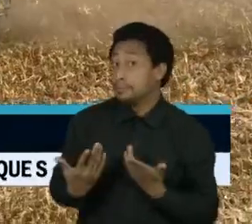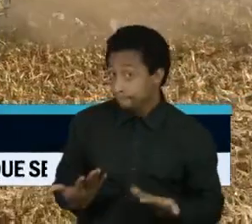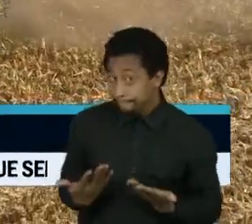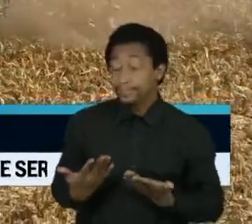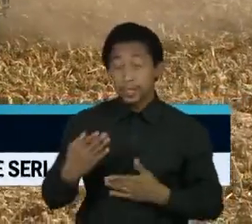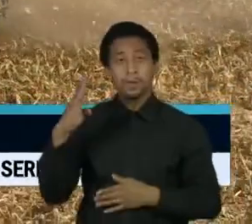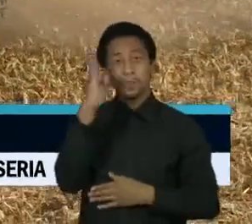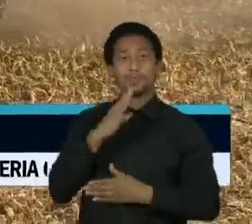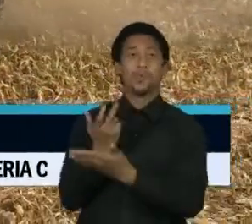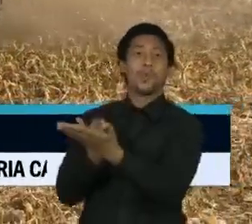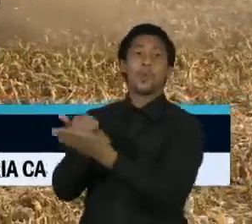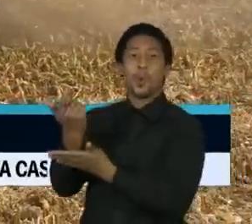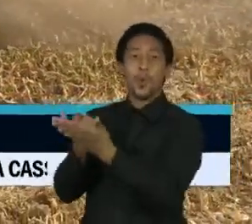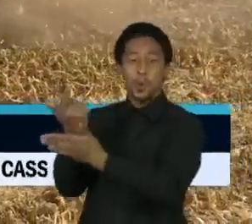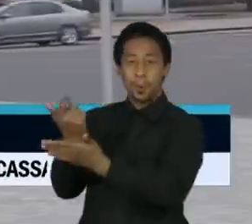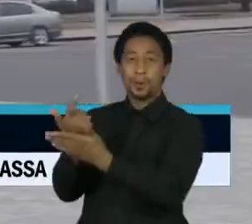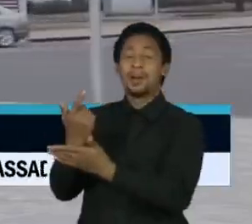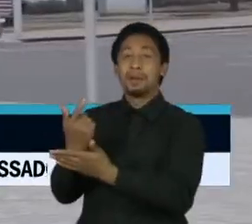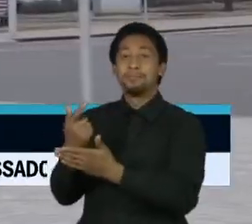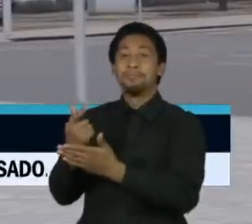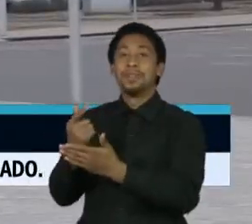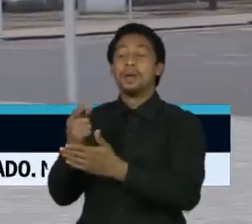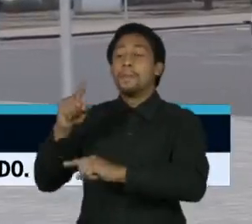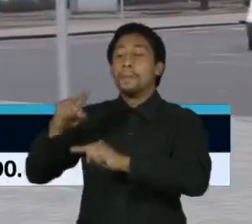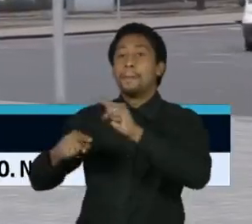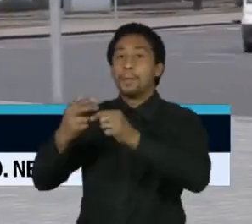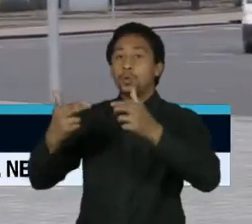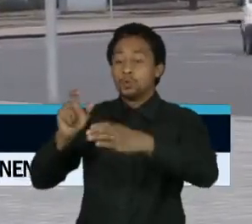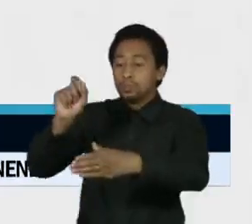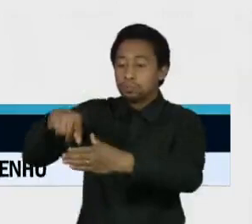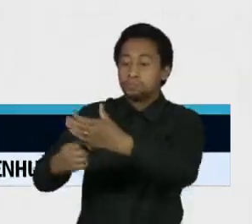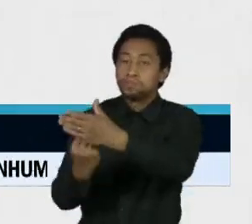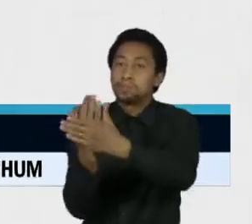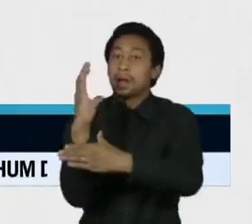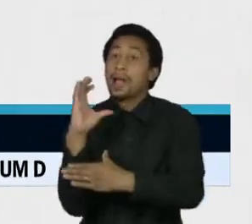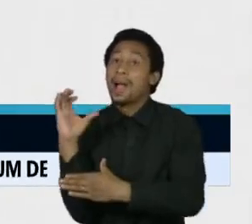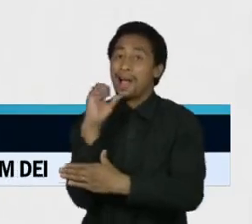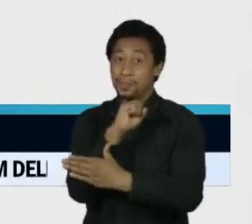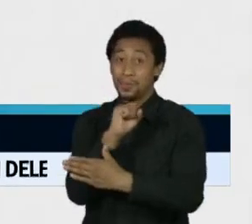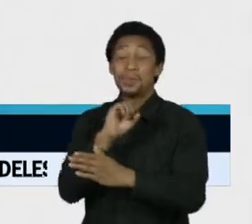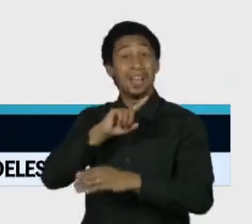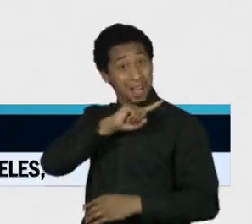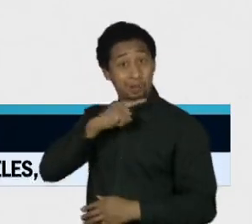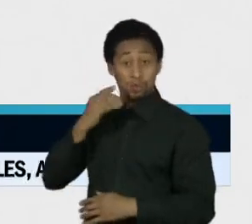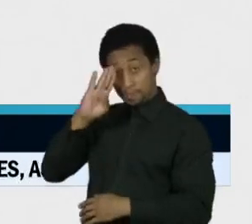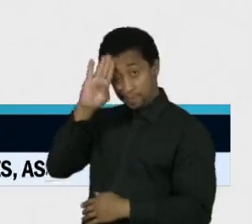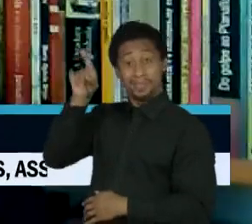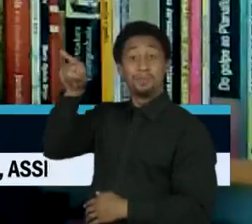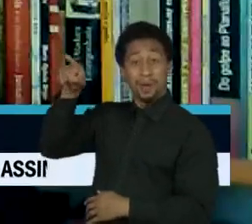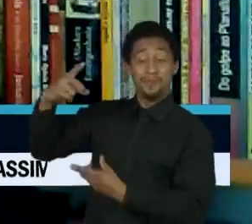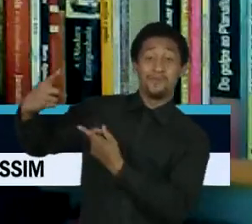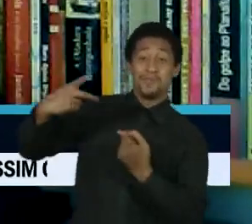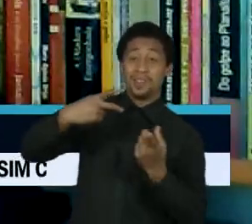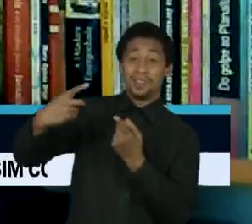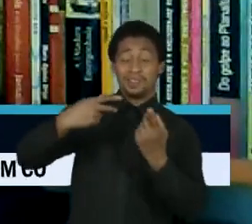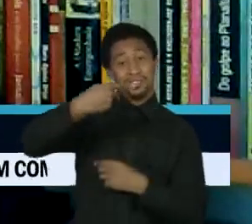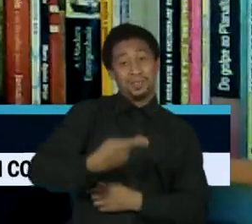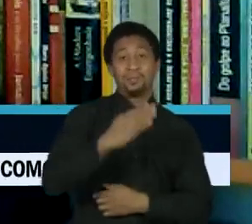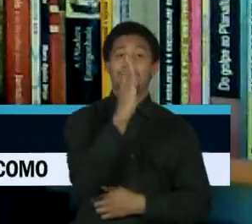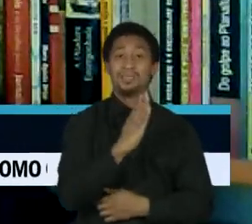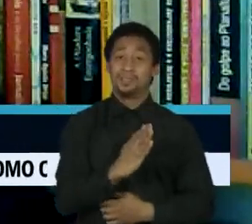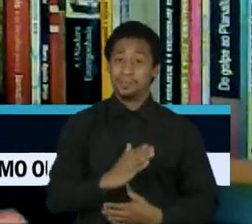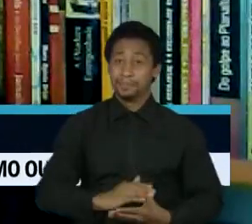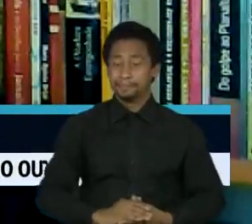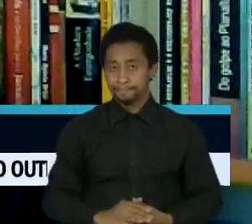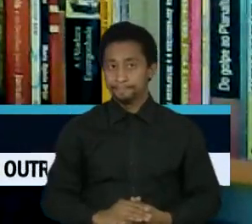para atividades agrícolas e a Rússia é um dos grandes fabricantes mundiais de insumos desse tipo. Legalmente, o